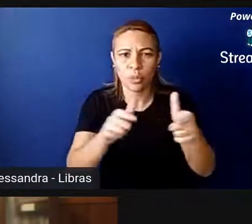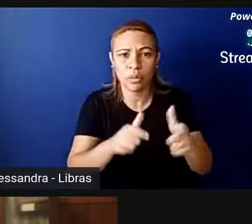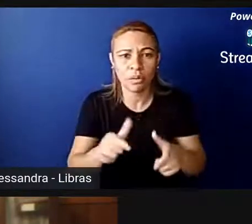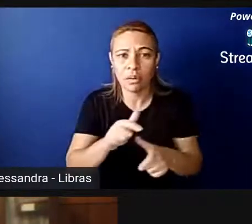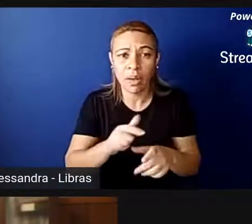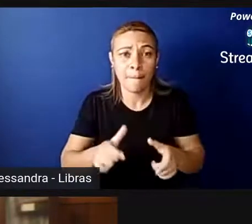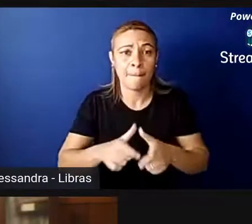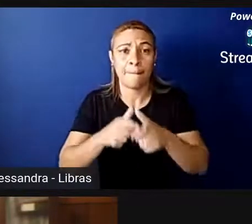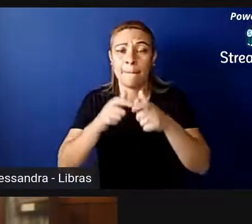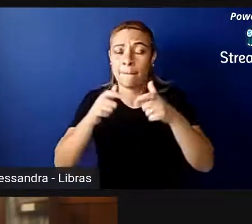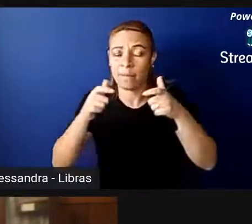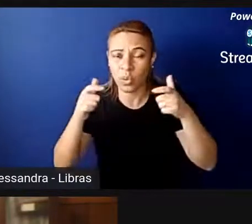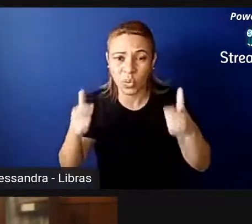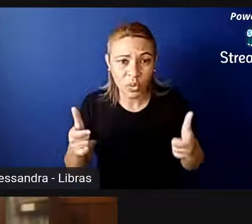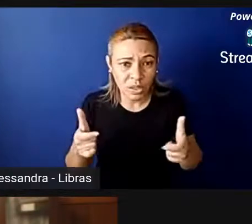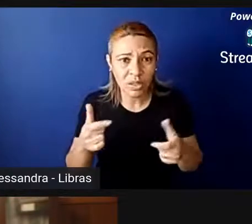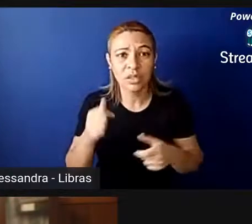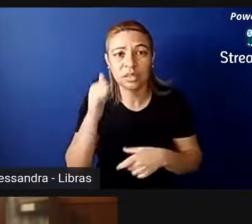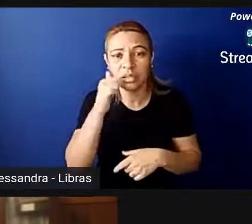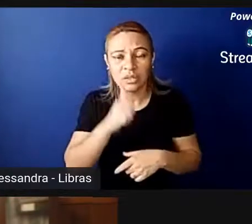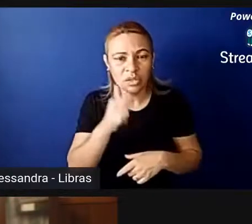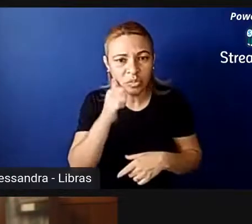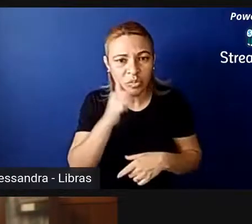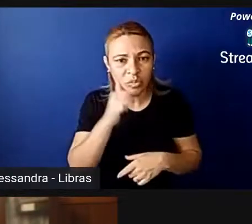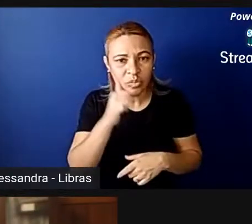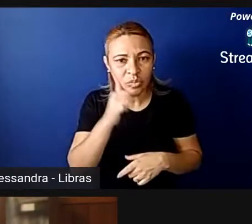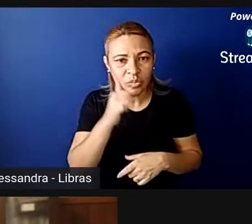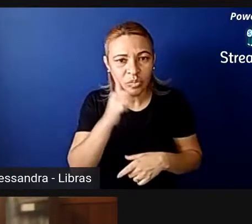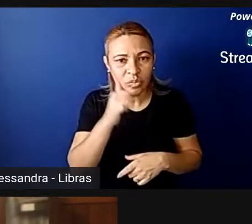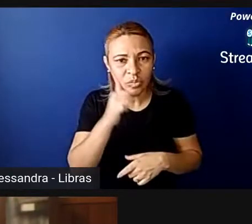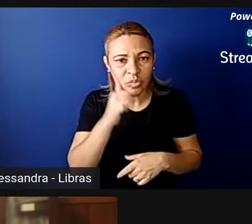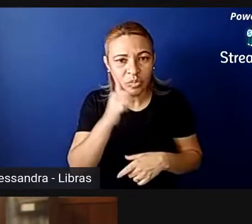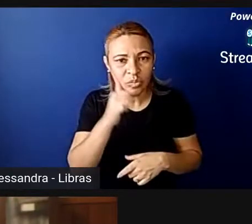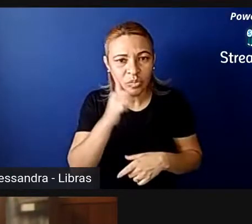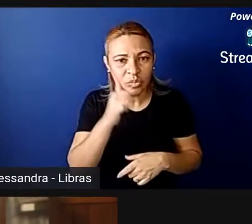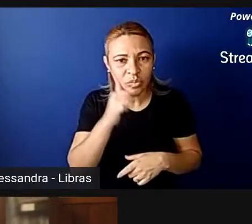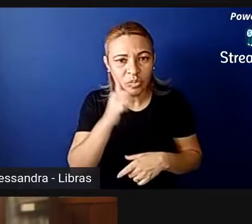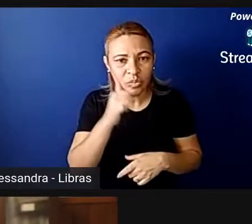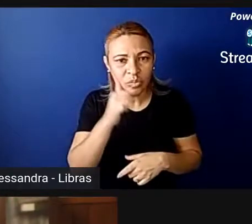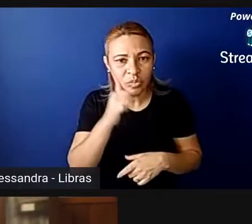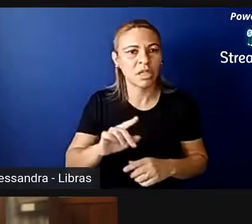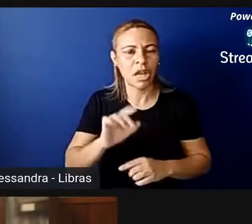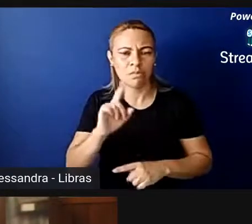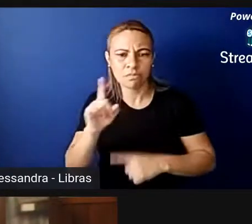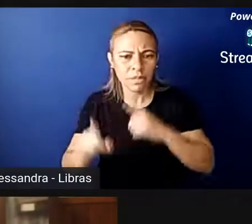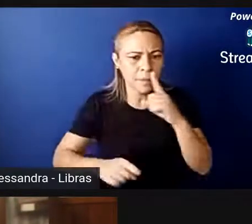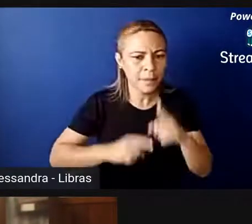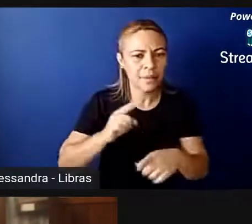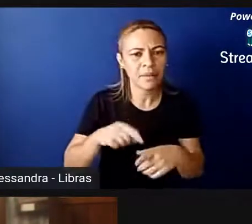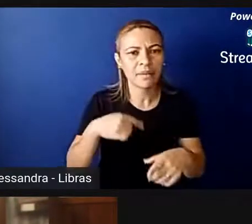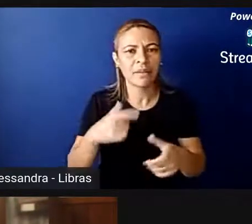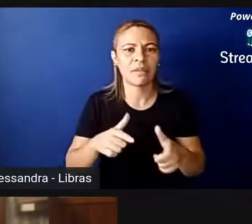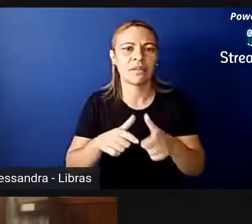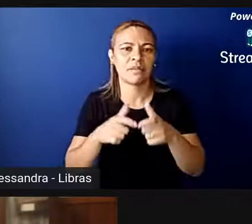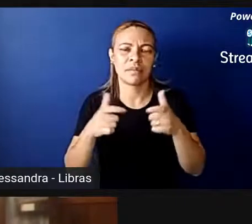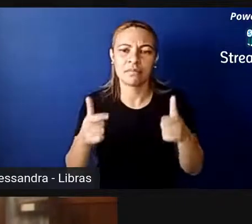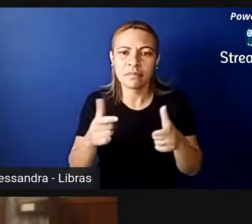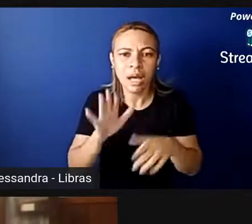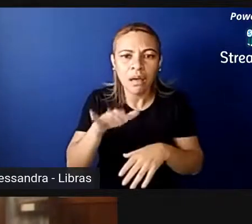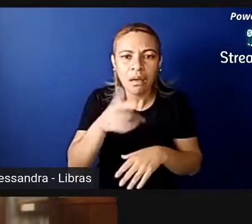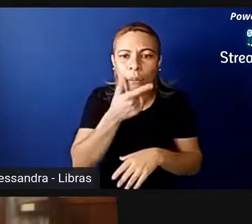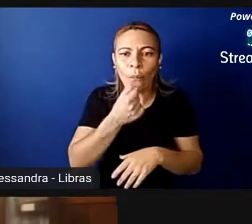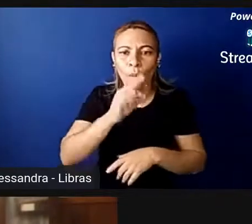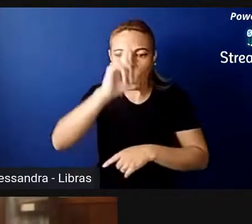de mulheres e que, nos seus cargos de direção, nos seus cargos de poder, é uma maioria absoluta de homens. Então,